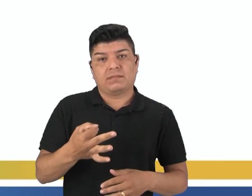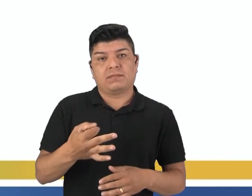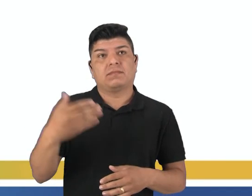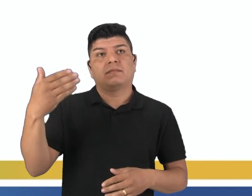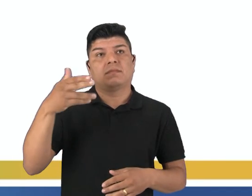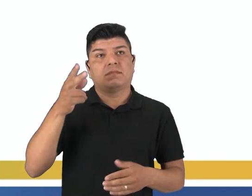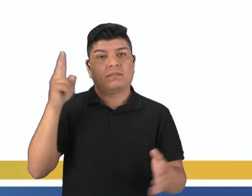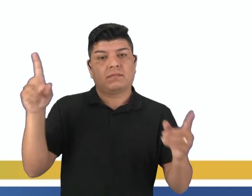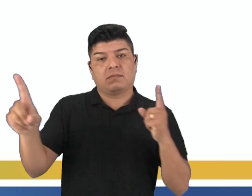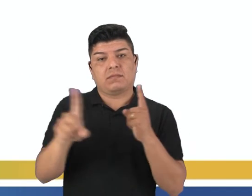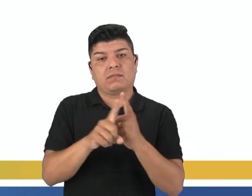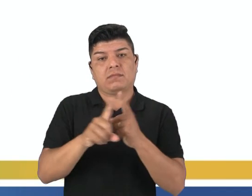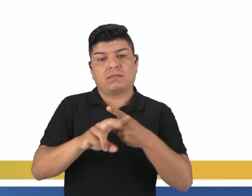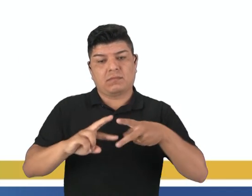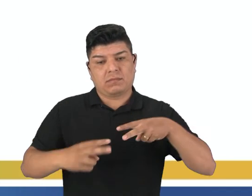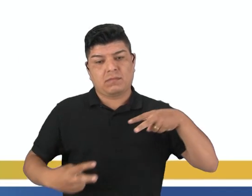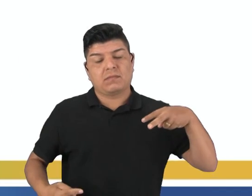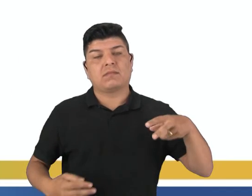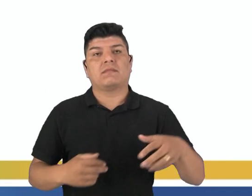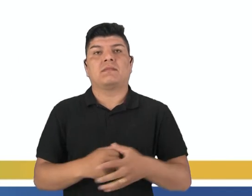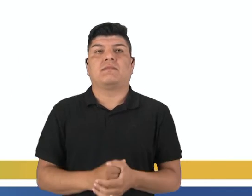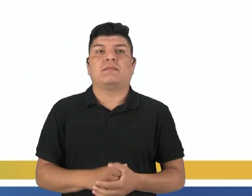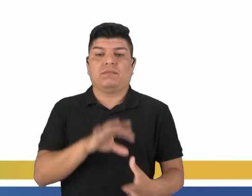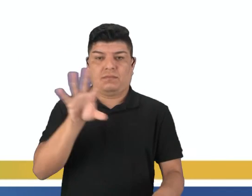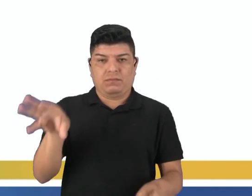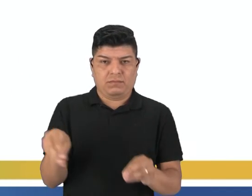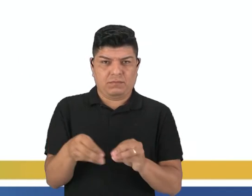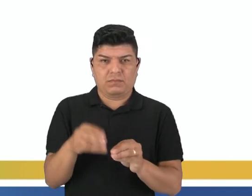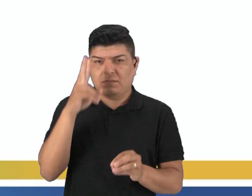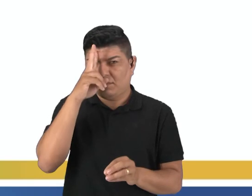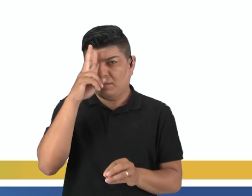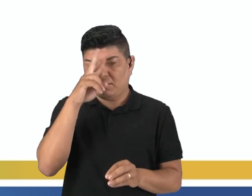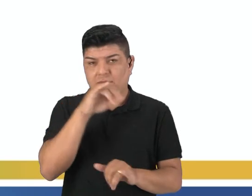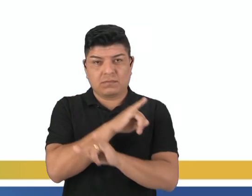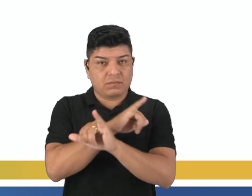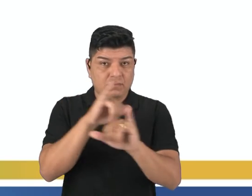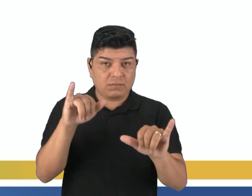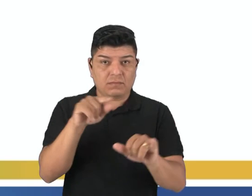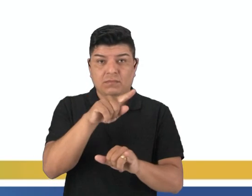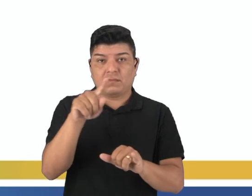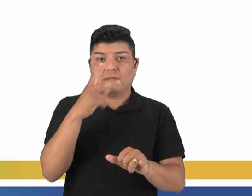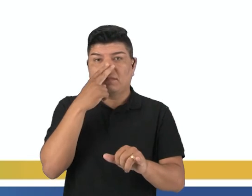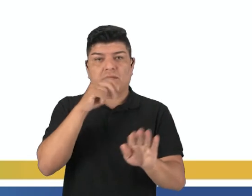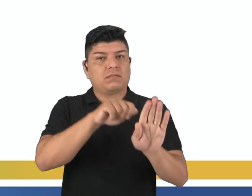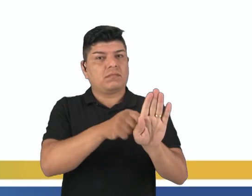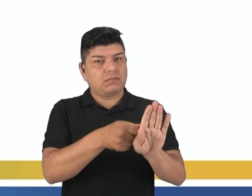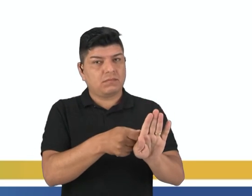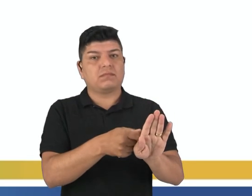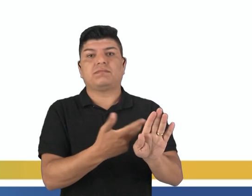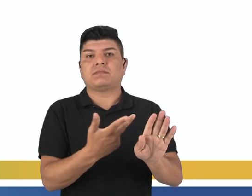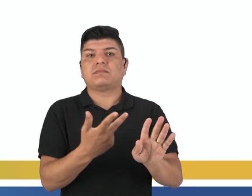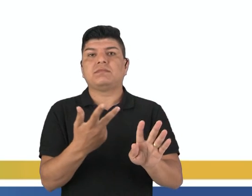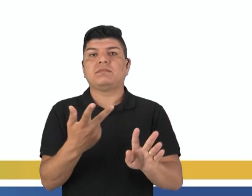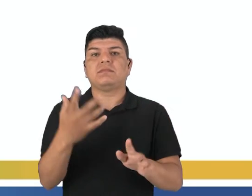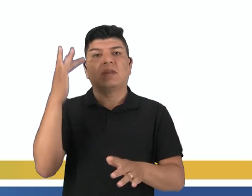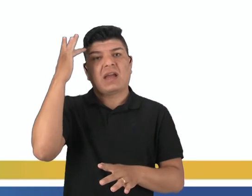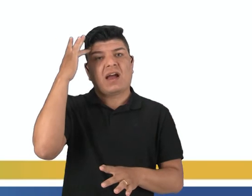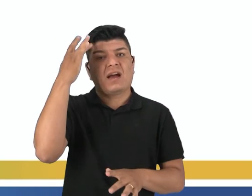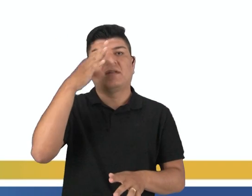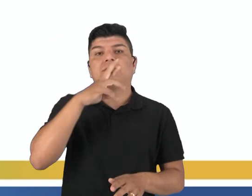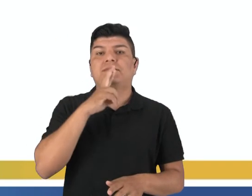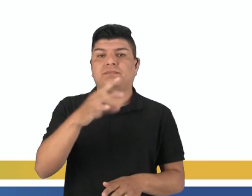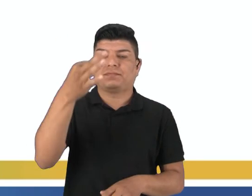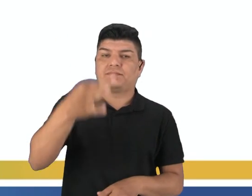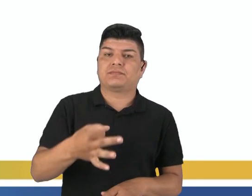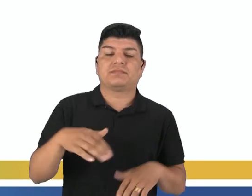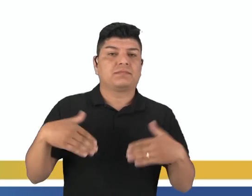sequência encontrada na fita. Complementar. Lembre que eu falei para vocês que é como se fosse a chave uma fechadura. Qual vocês acham que é